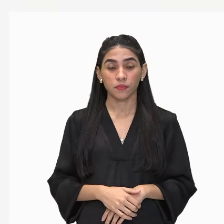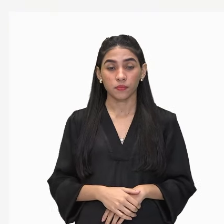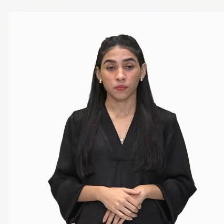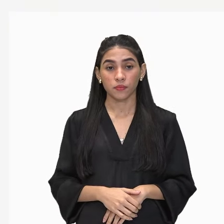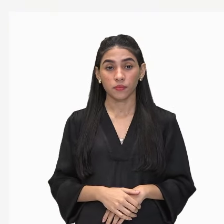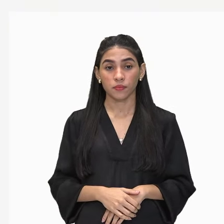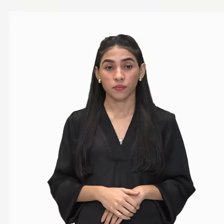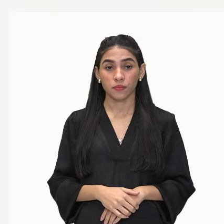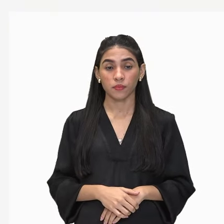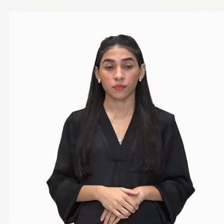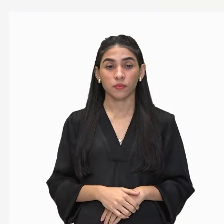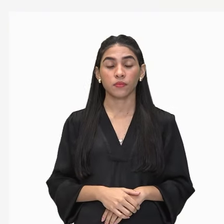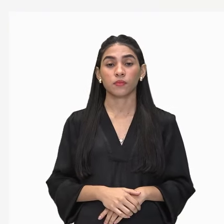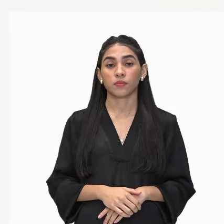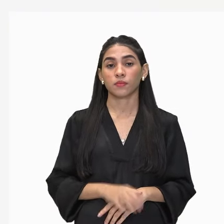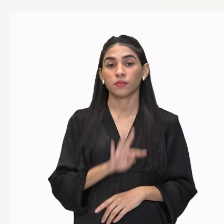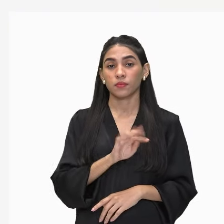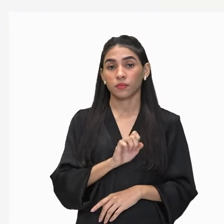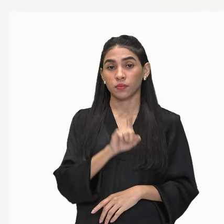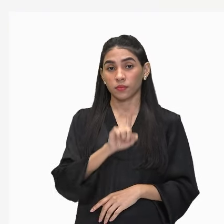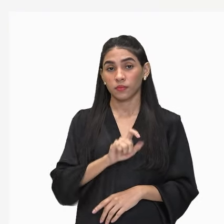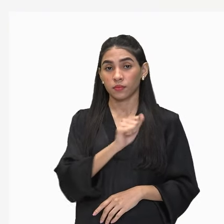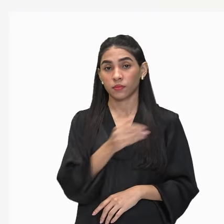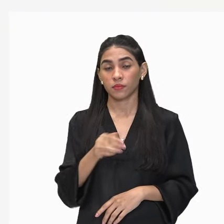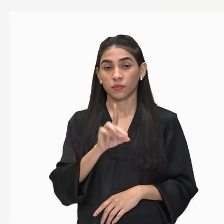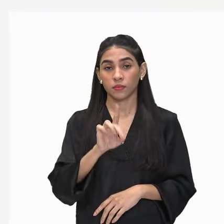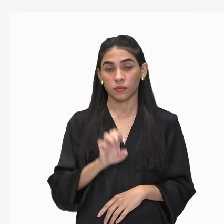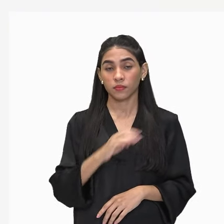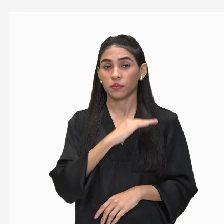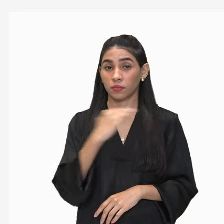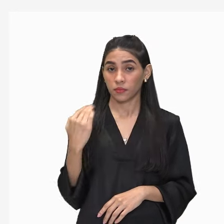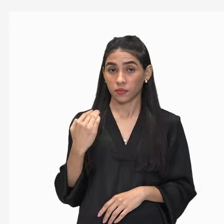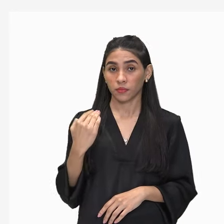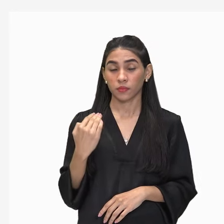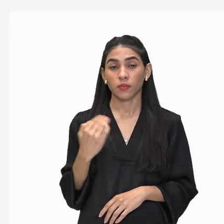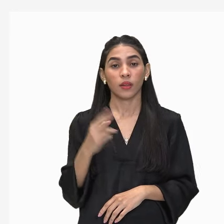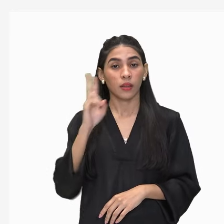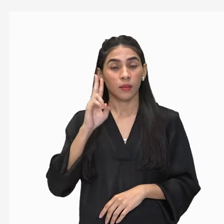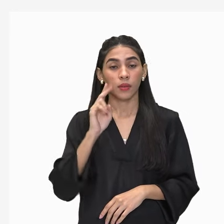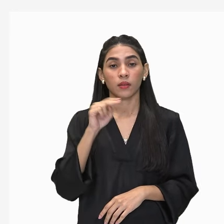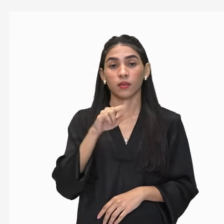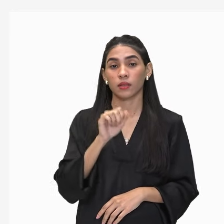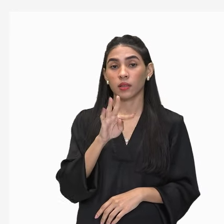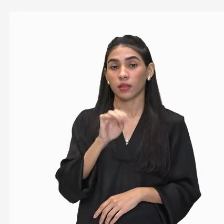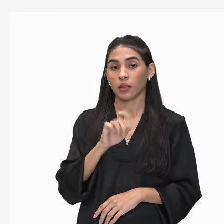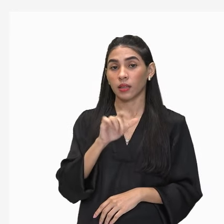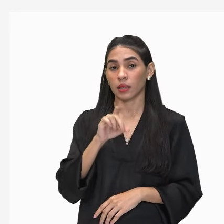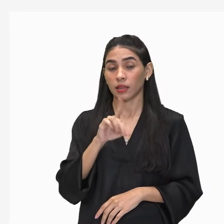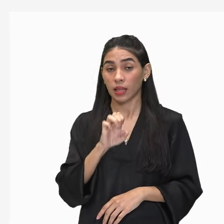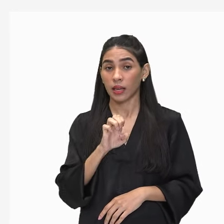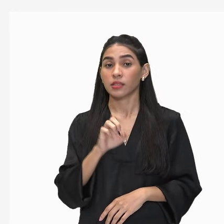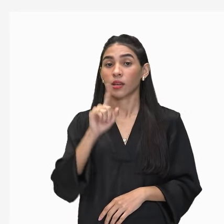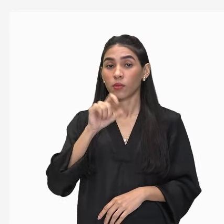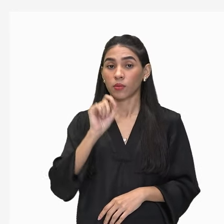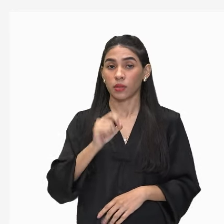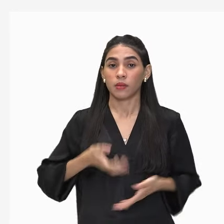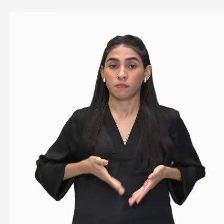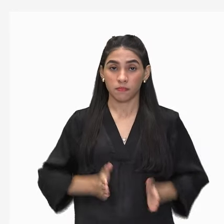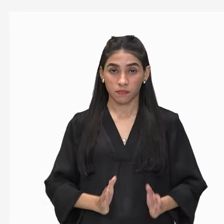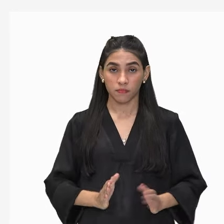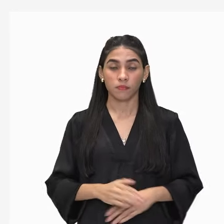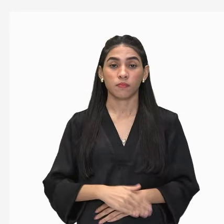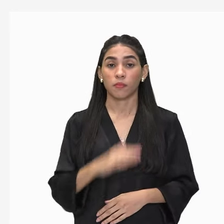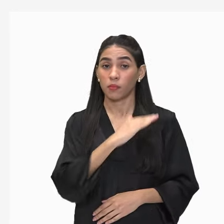observar a taxa de mortalidade, né? Lembrando que a taxa de natalidade é quando eles nascem. A taxa de